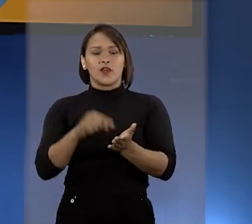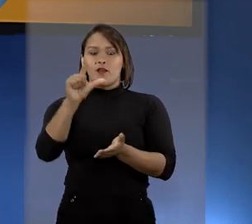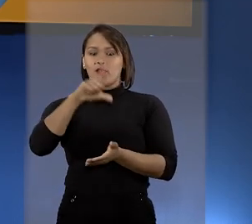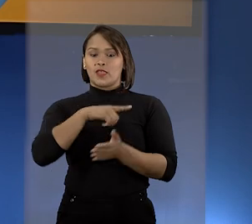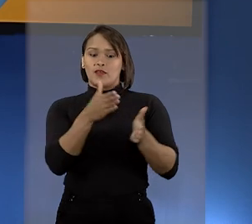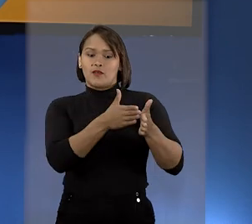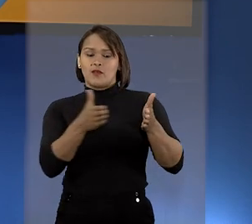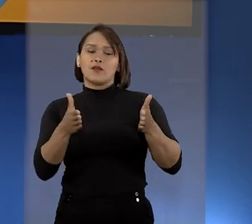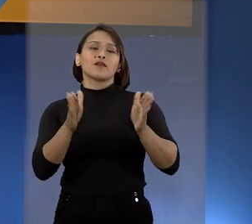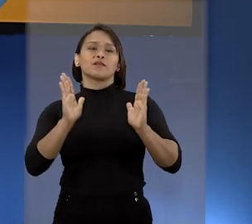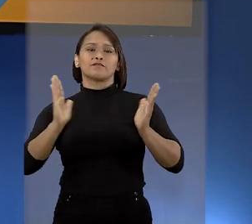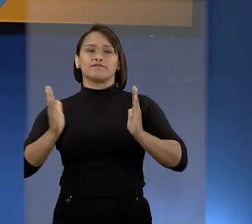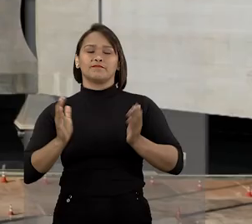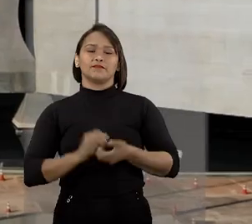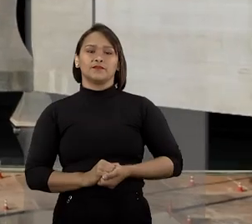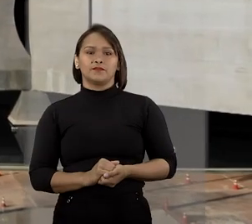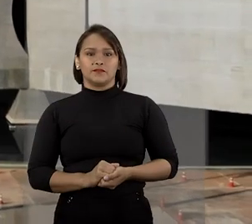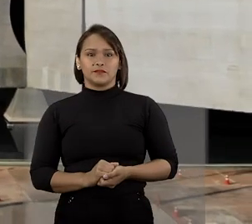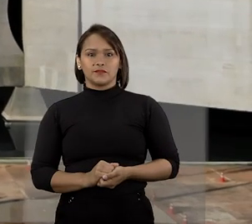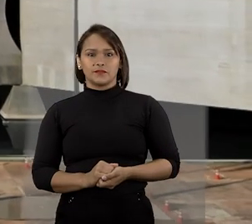proferidas no período.